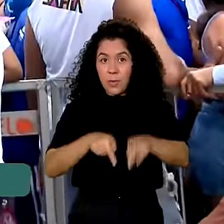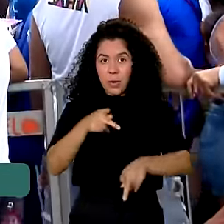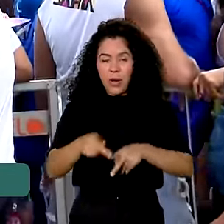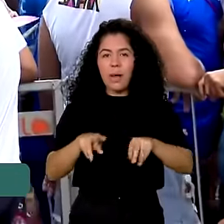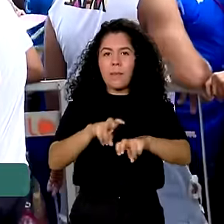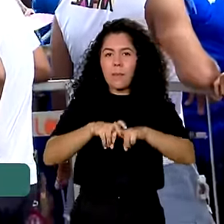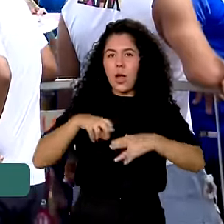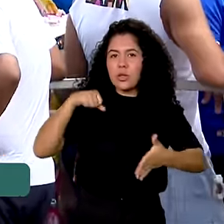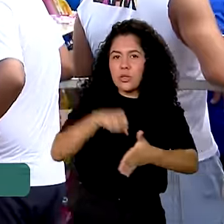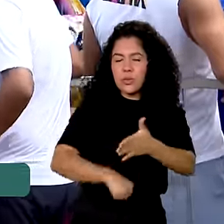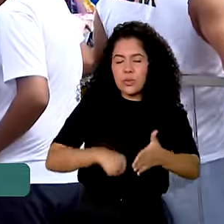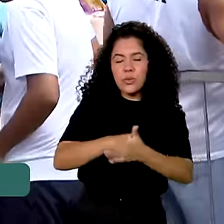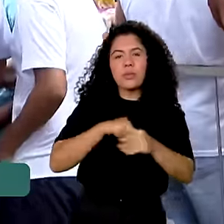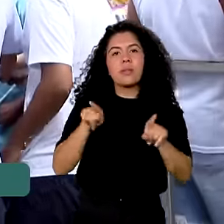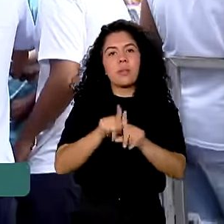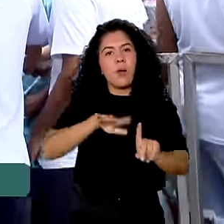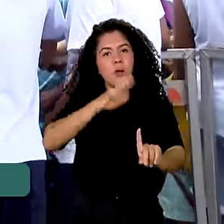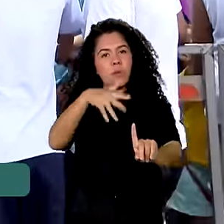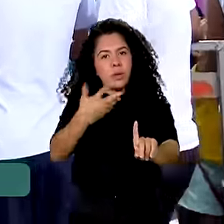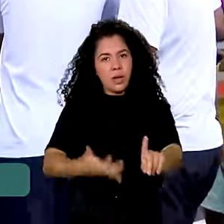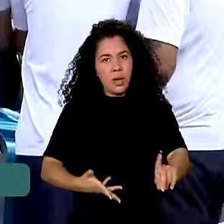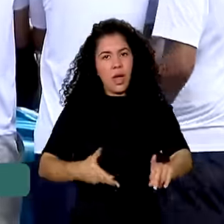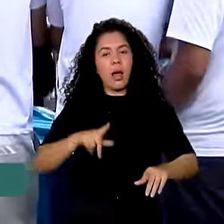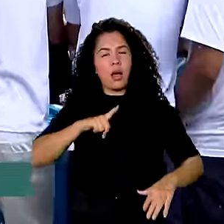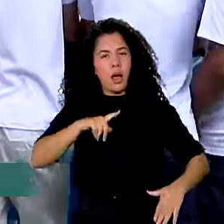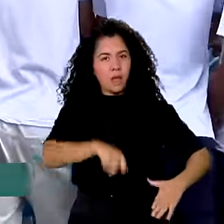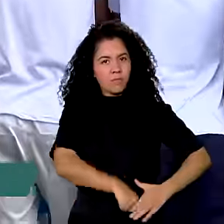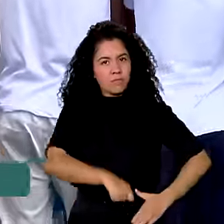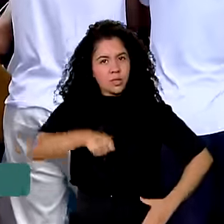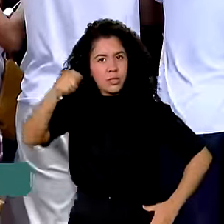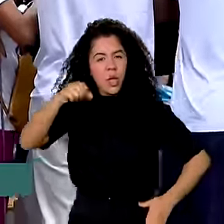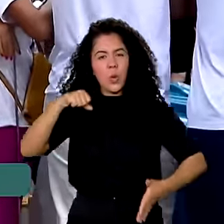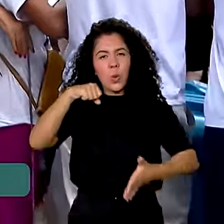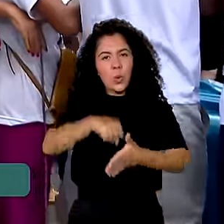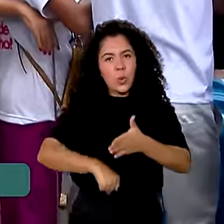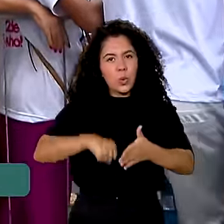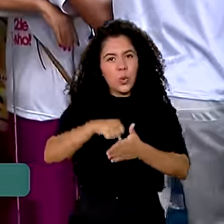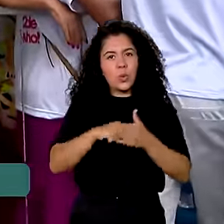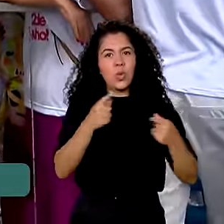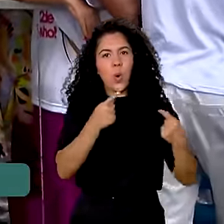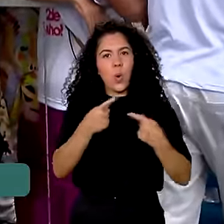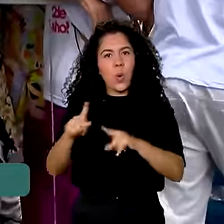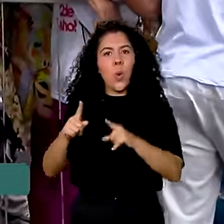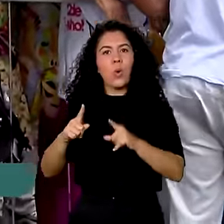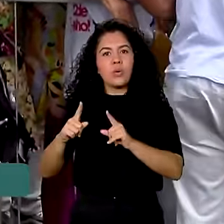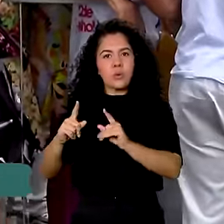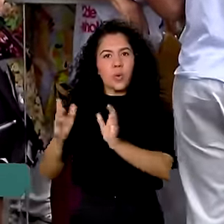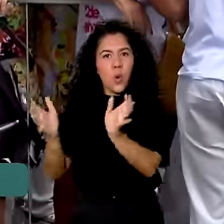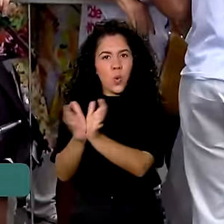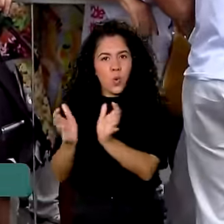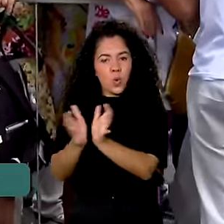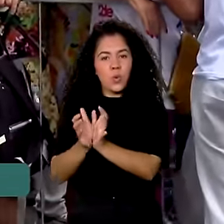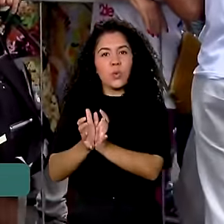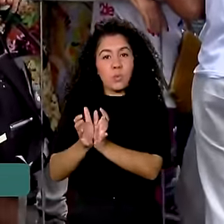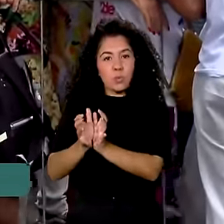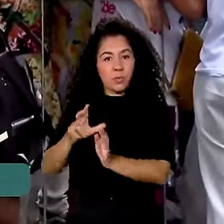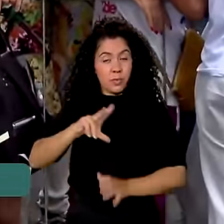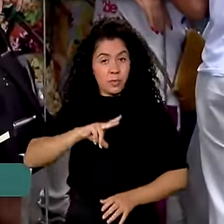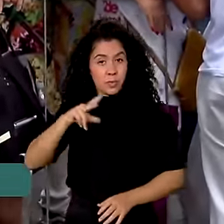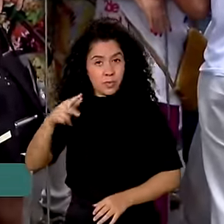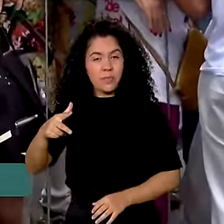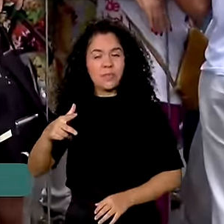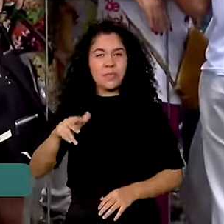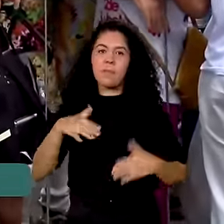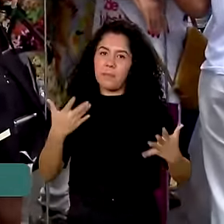diversas homenagens aos guerreiros e guerreiras que lutaram contra as tropas portuguesas no Estado. E o presidente